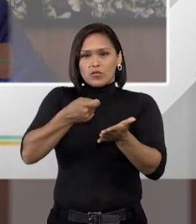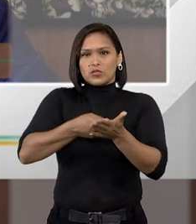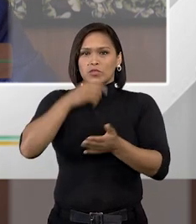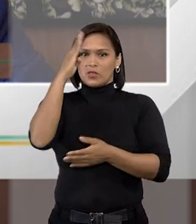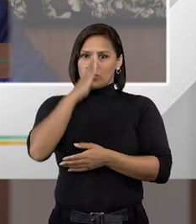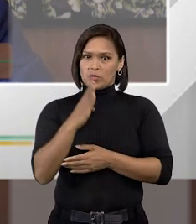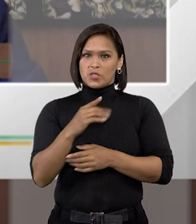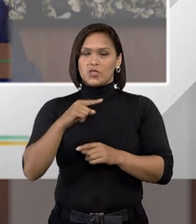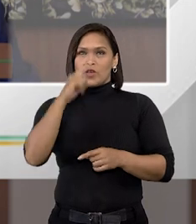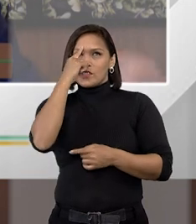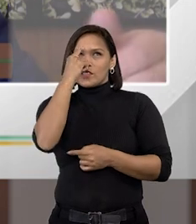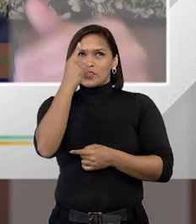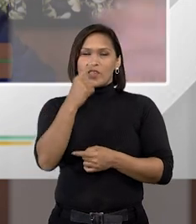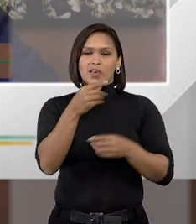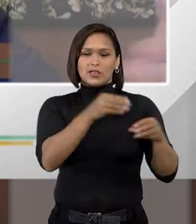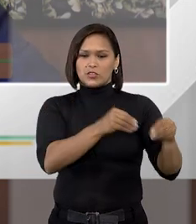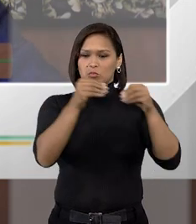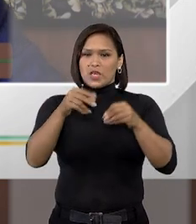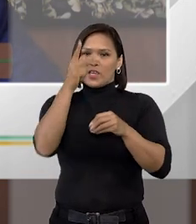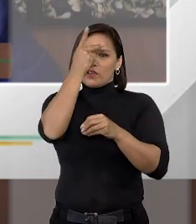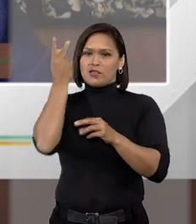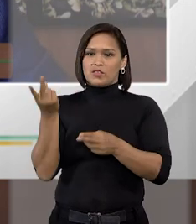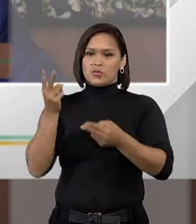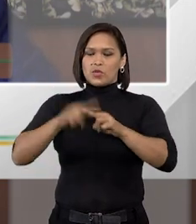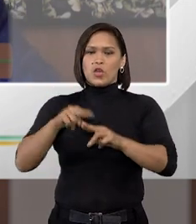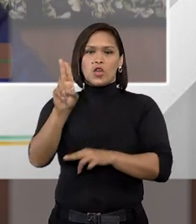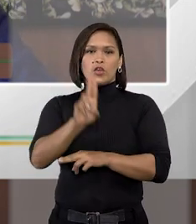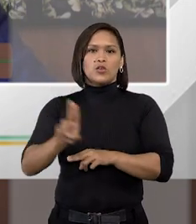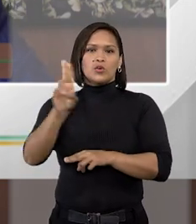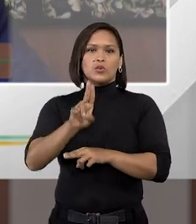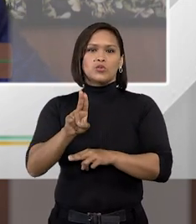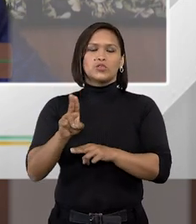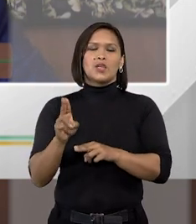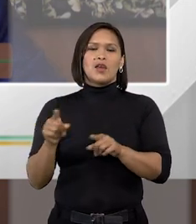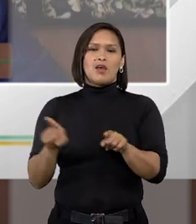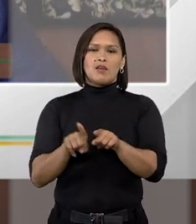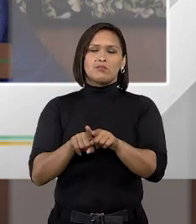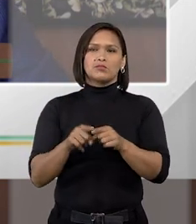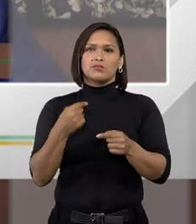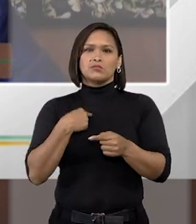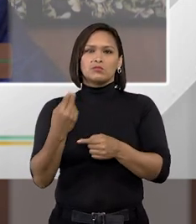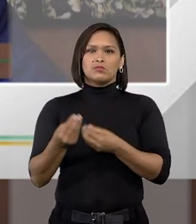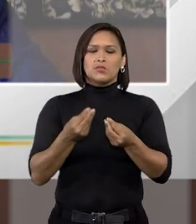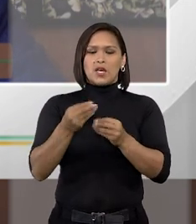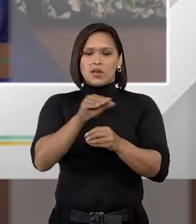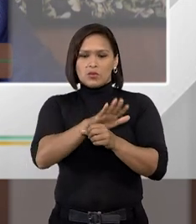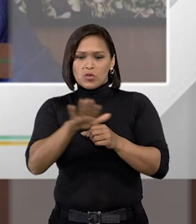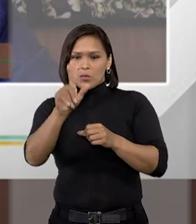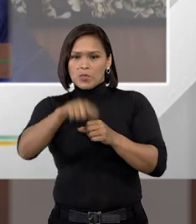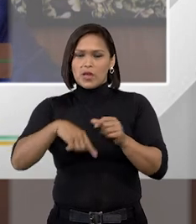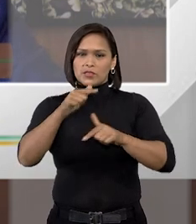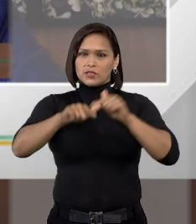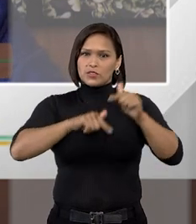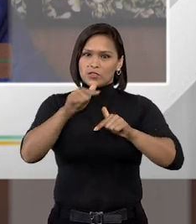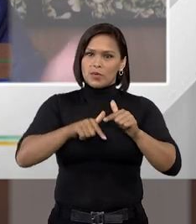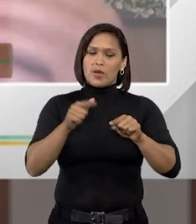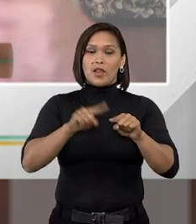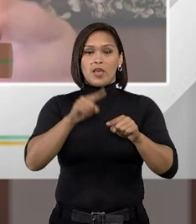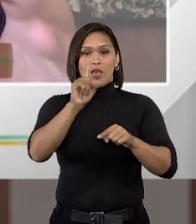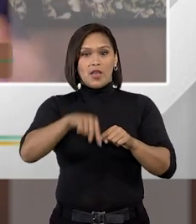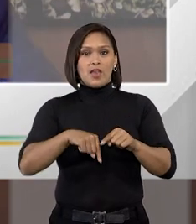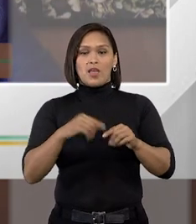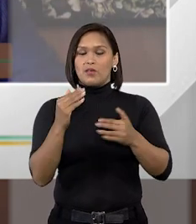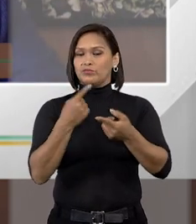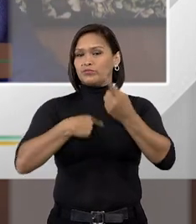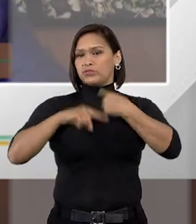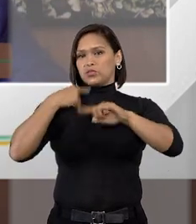Brasil, essa ideia de pegar os presos e usar como instrumento dessa massa do mercado de trabalho, ela é